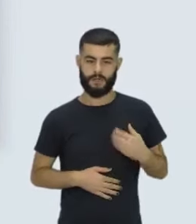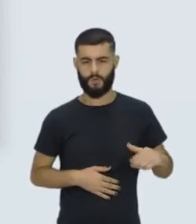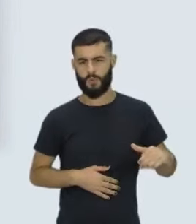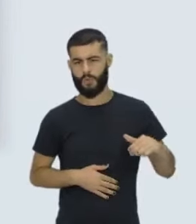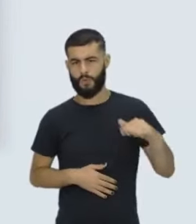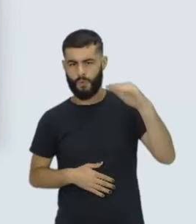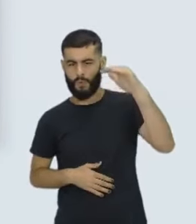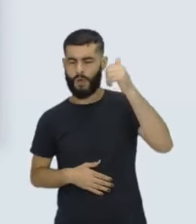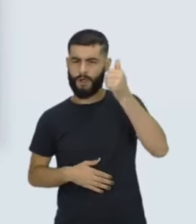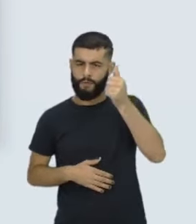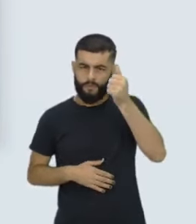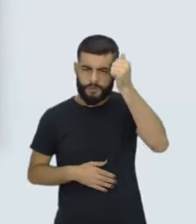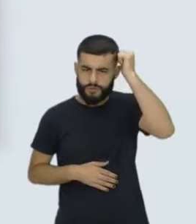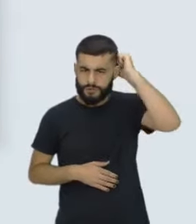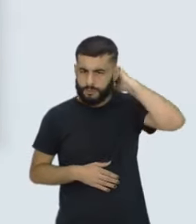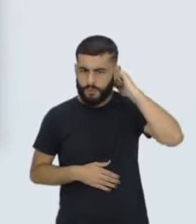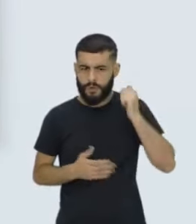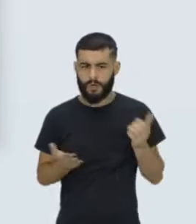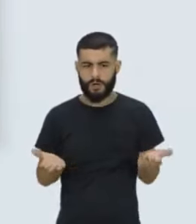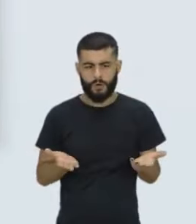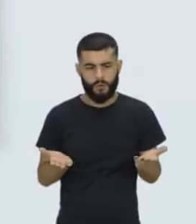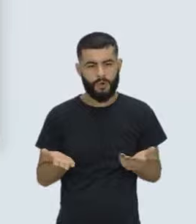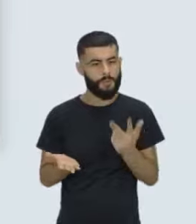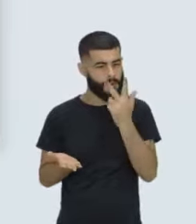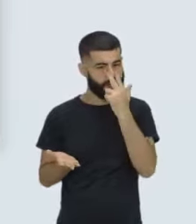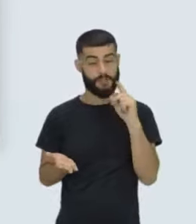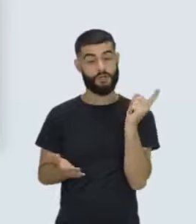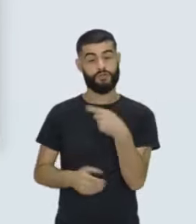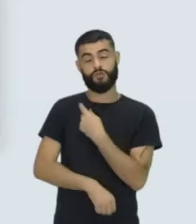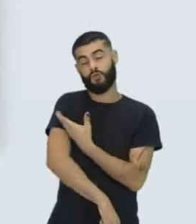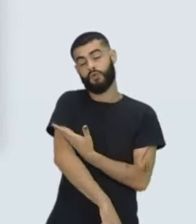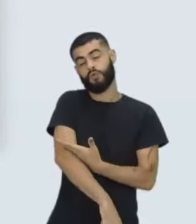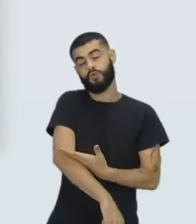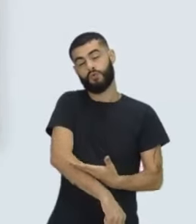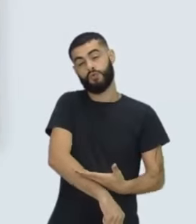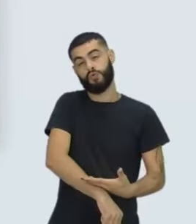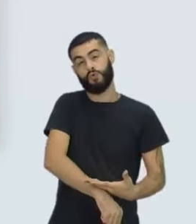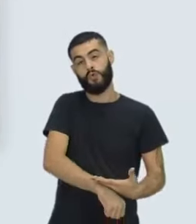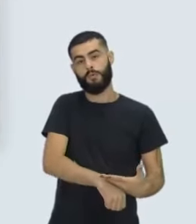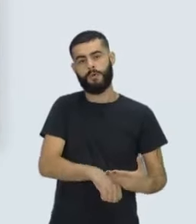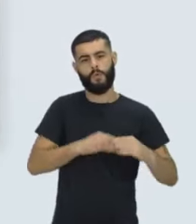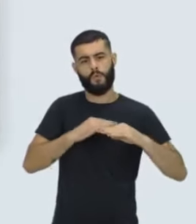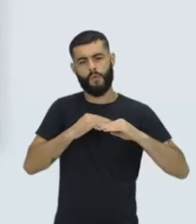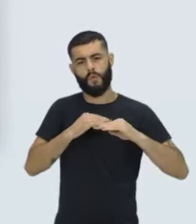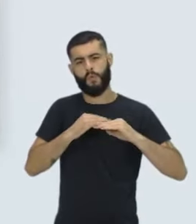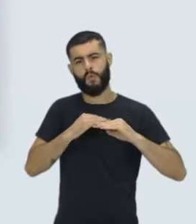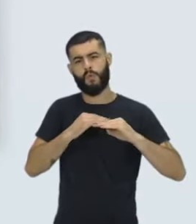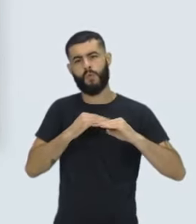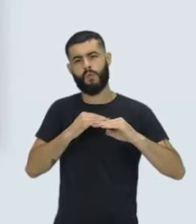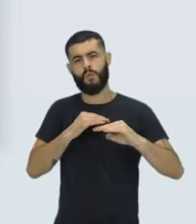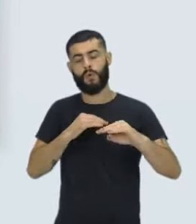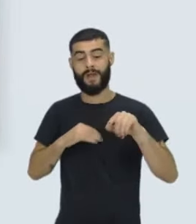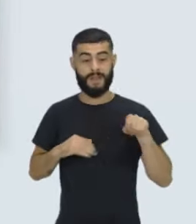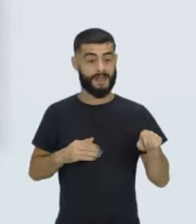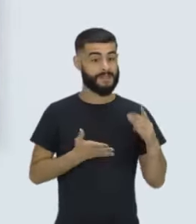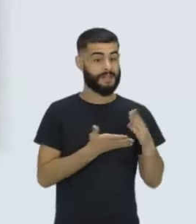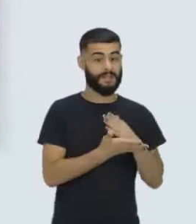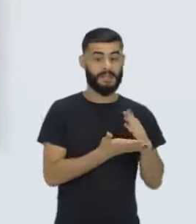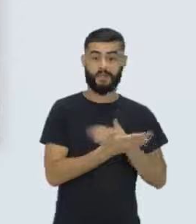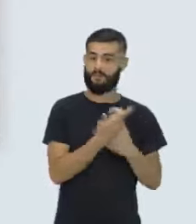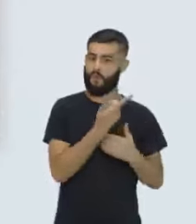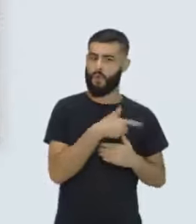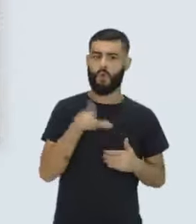agora, porque a está acostumado com um certo modelo clássico e de formas mais fixas, às vezes. De repente, um livro que tem essas entradas